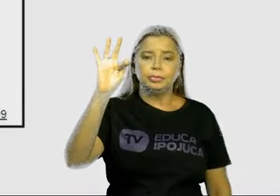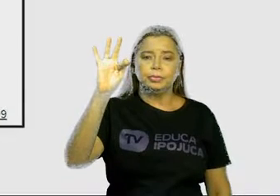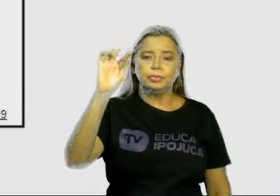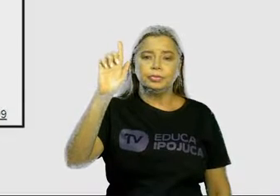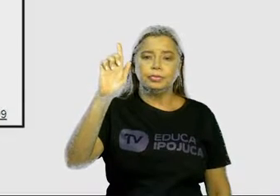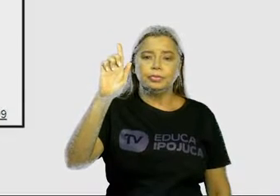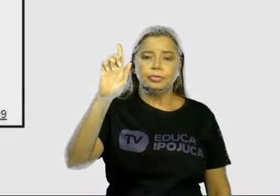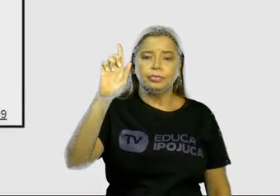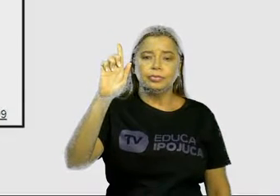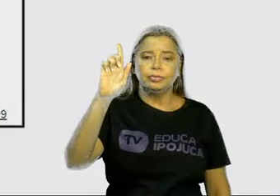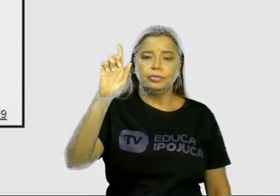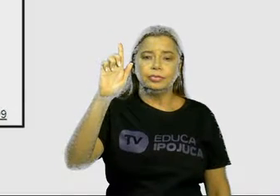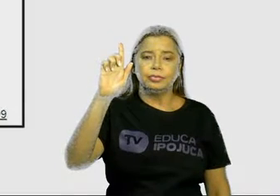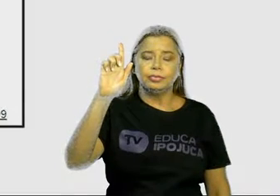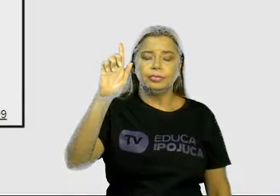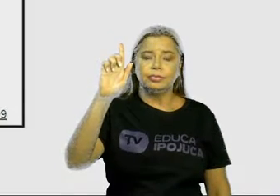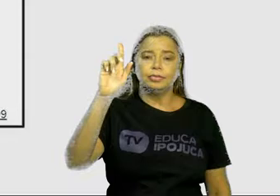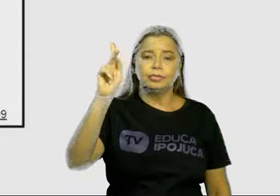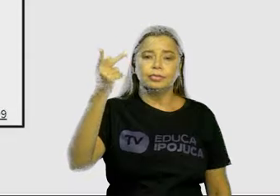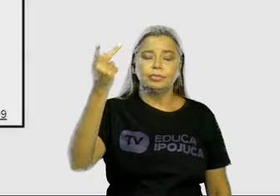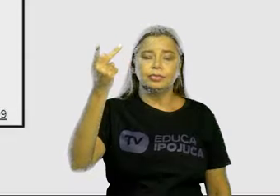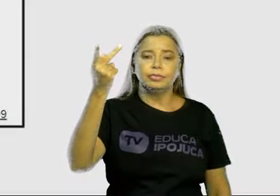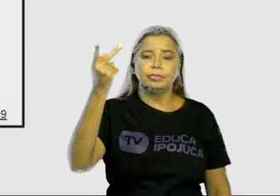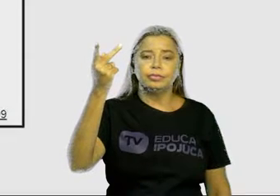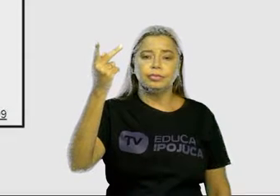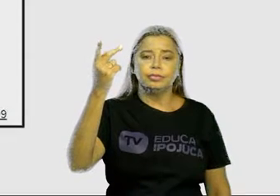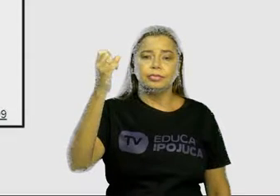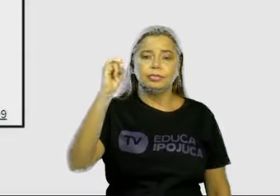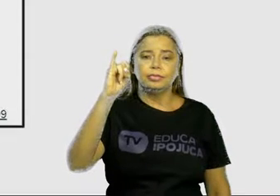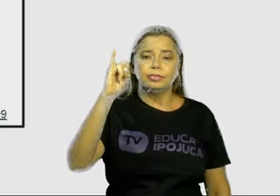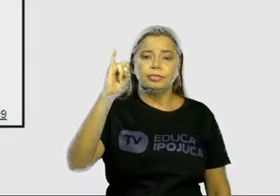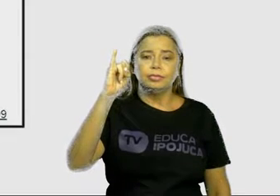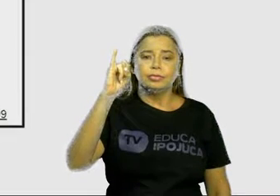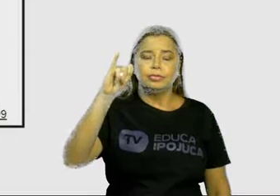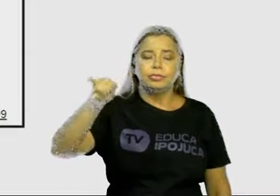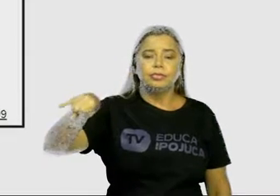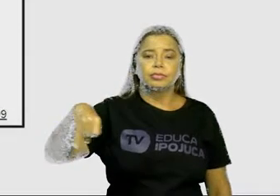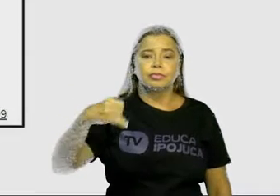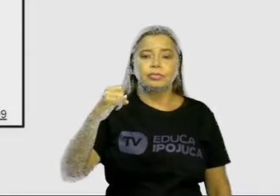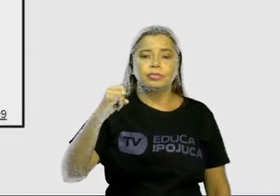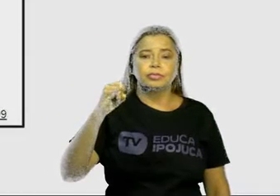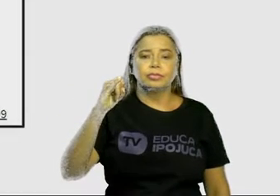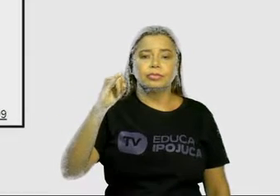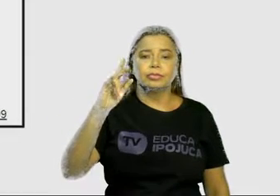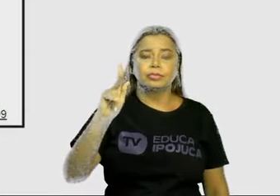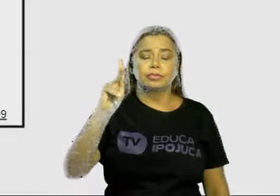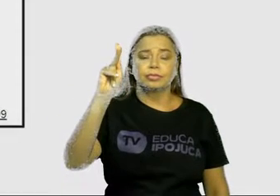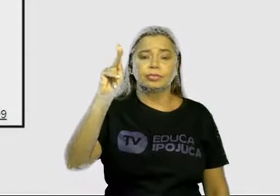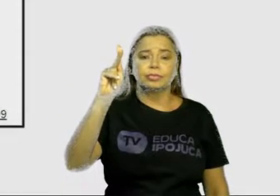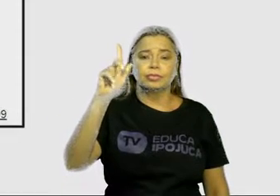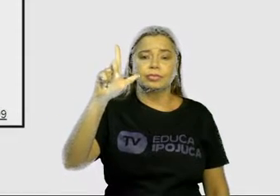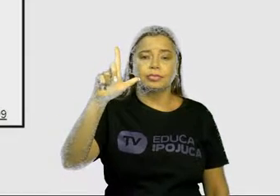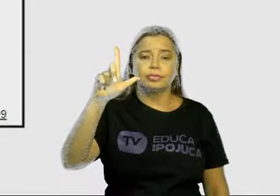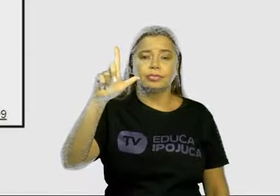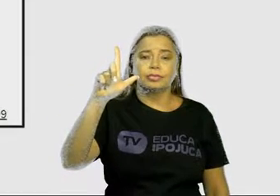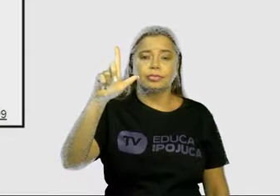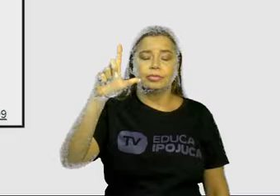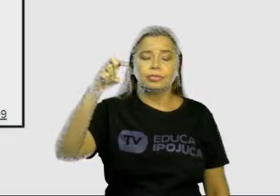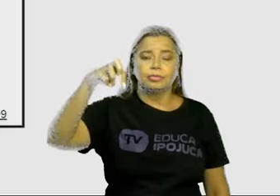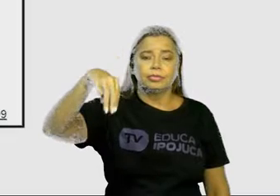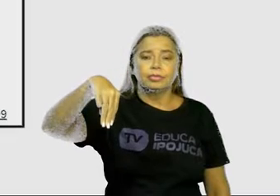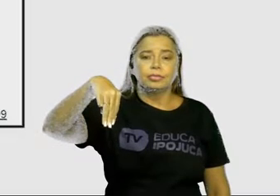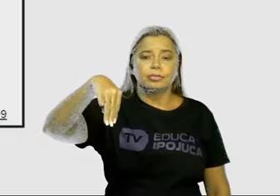F, G, H, I, J, K, L,